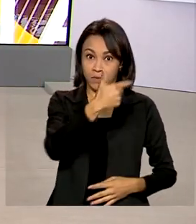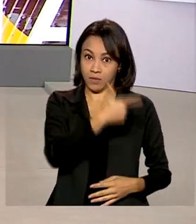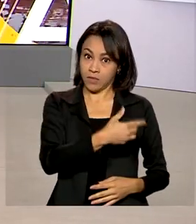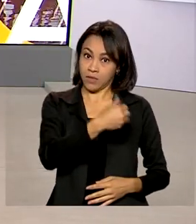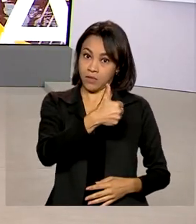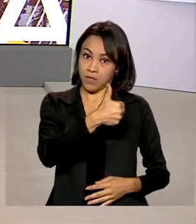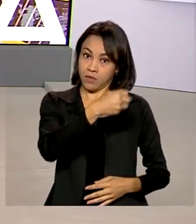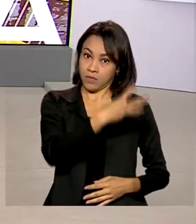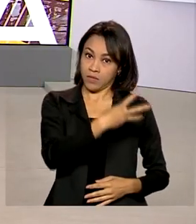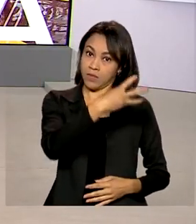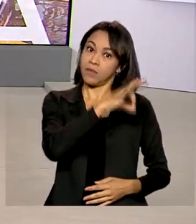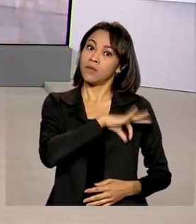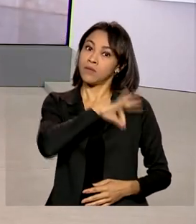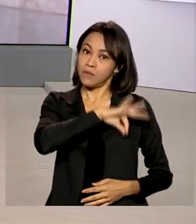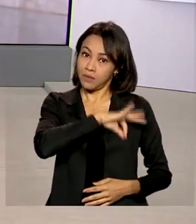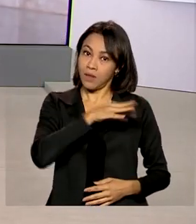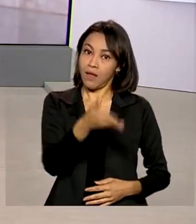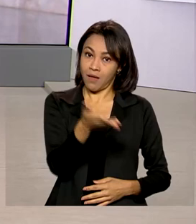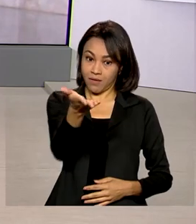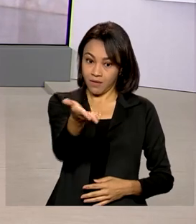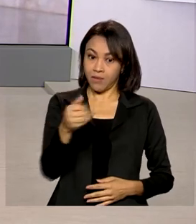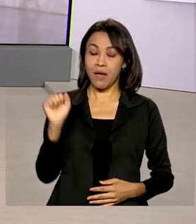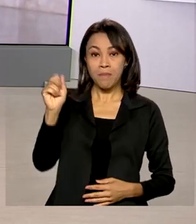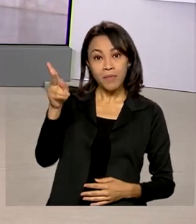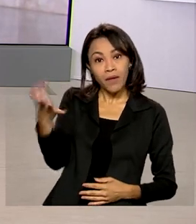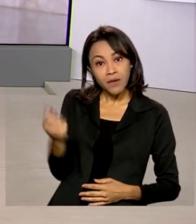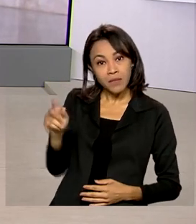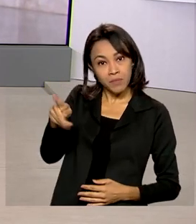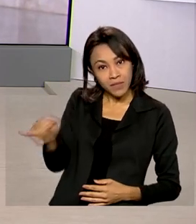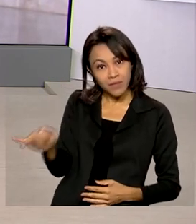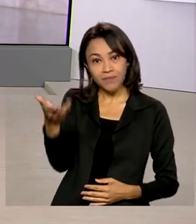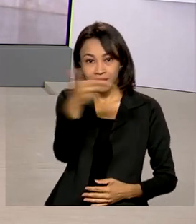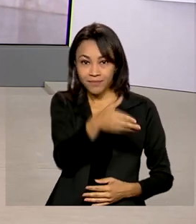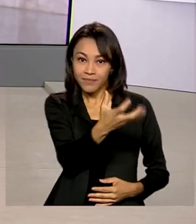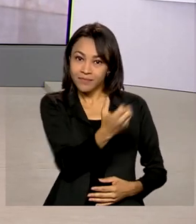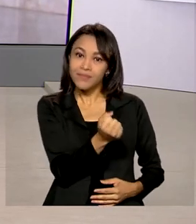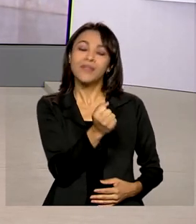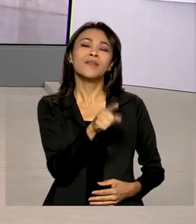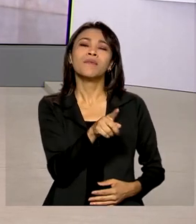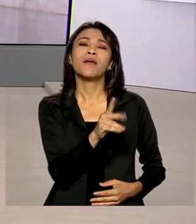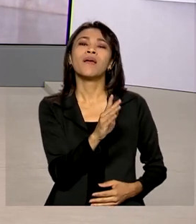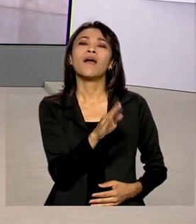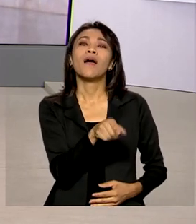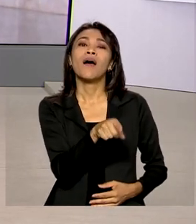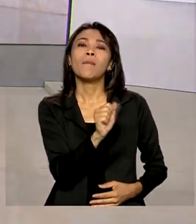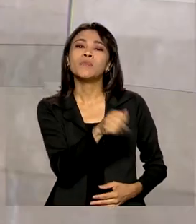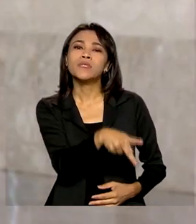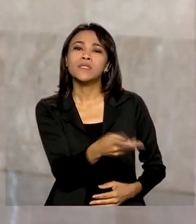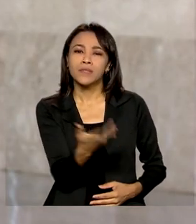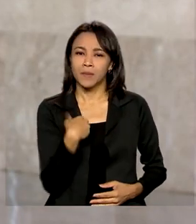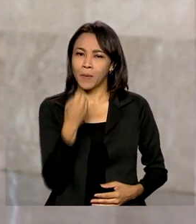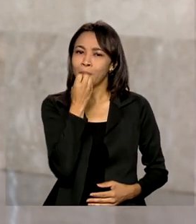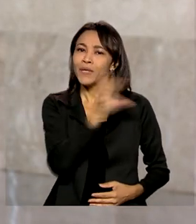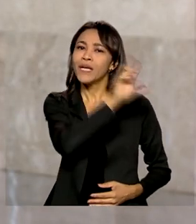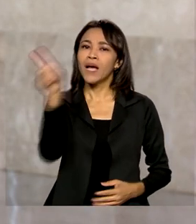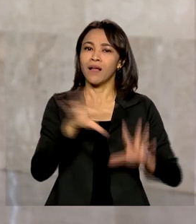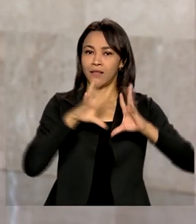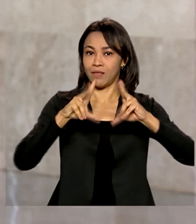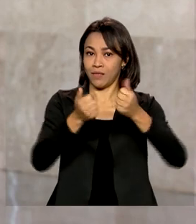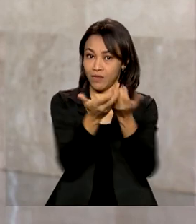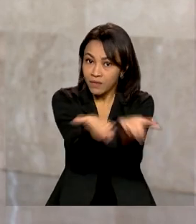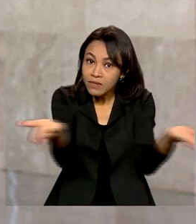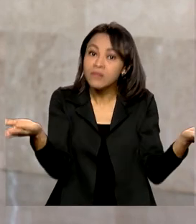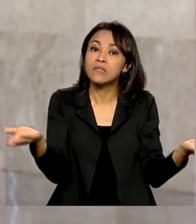informações ao vivo pra gente é Glauco de Queiroz. Glauco, bom dia! Olá Renata, bom dia pra você e bom dia a todos que nos acompanham.